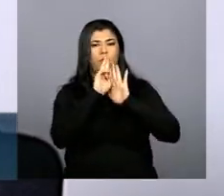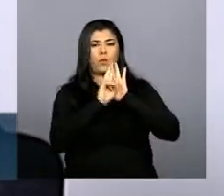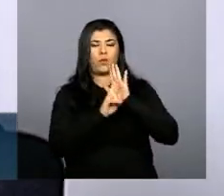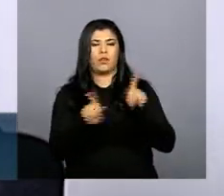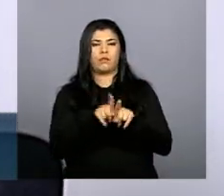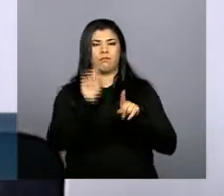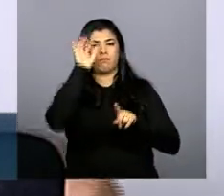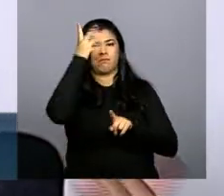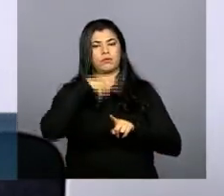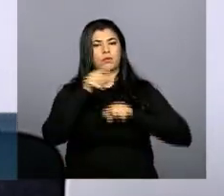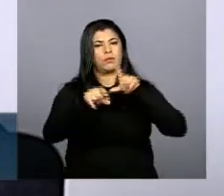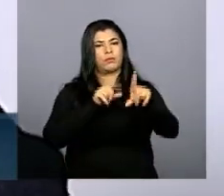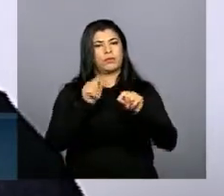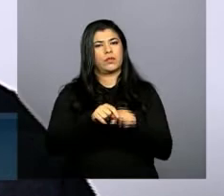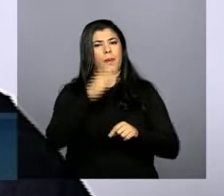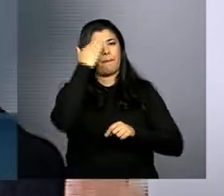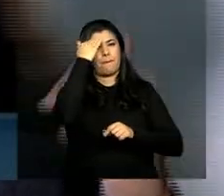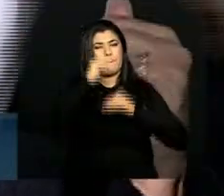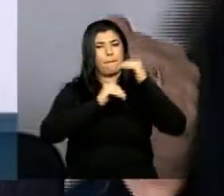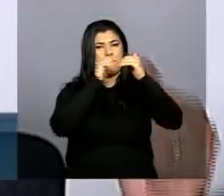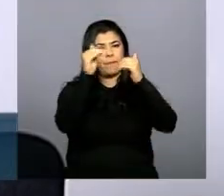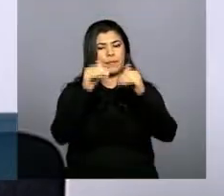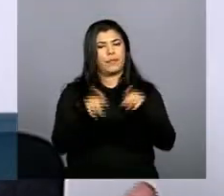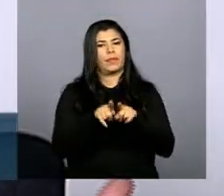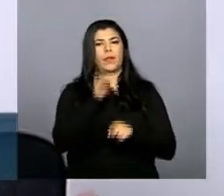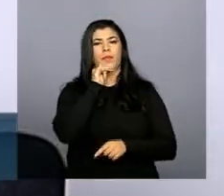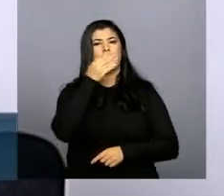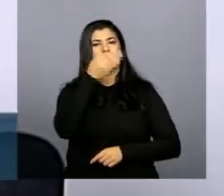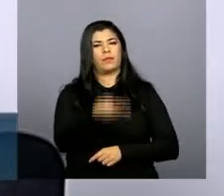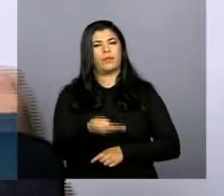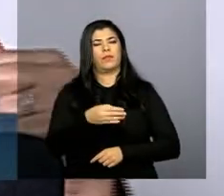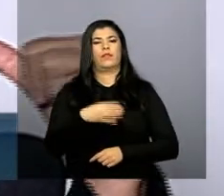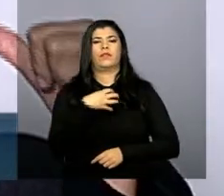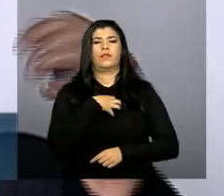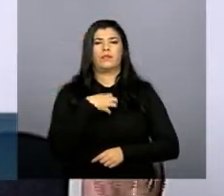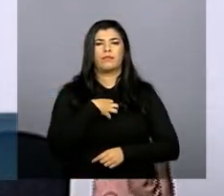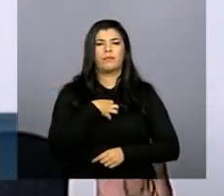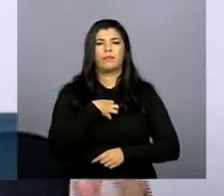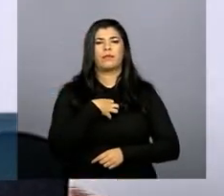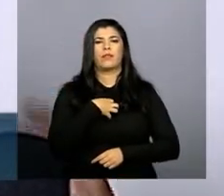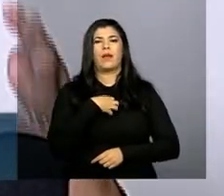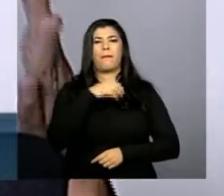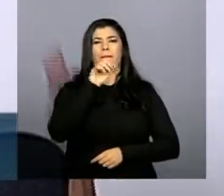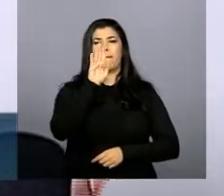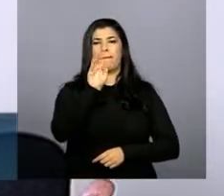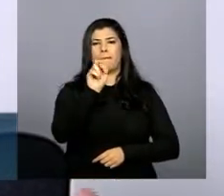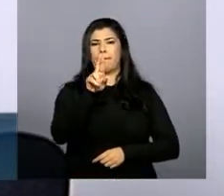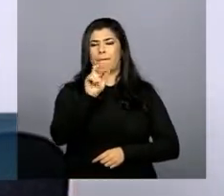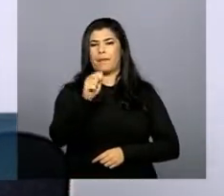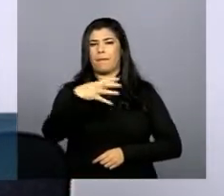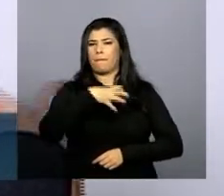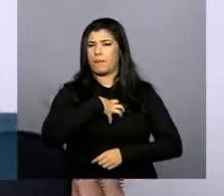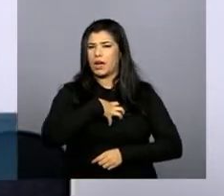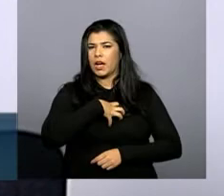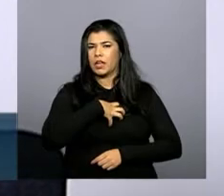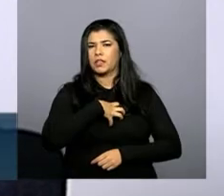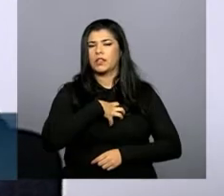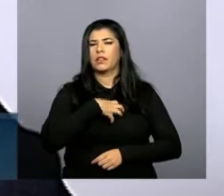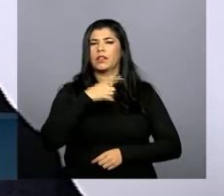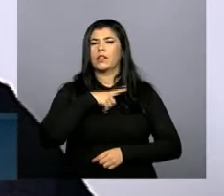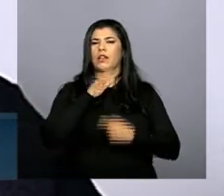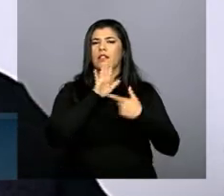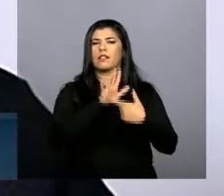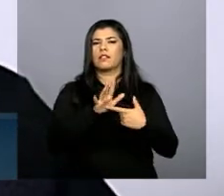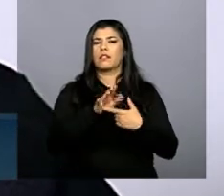meio ambiente adotaram modernização o estado da Bahia no mecanismo de silagem de implantação de silos dispensou o